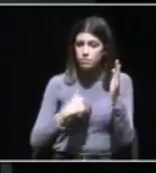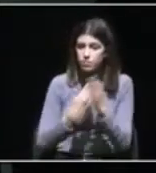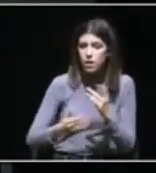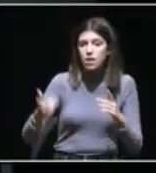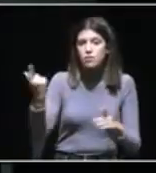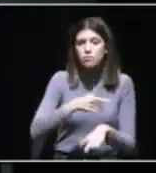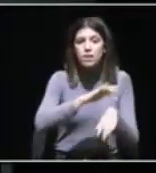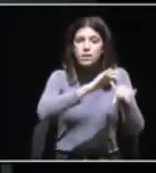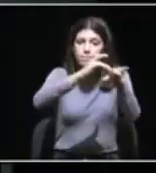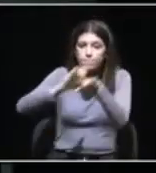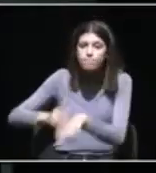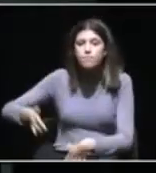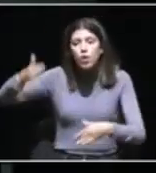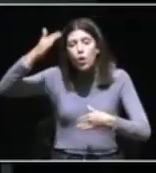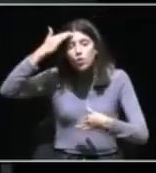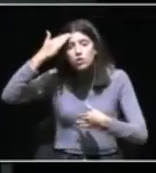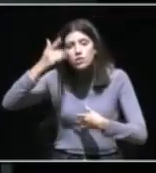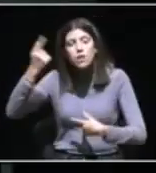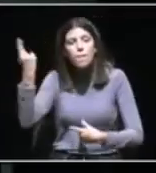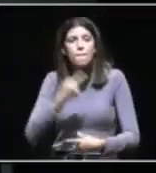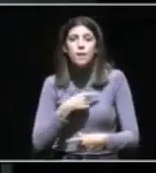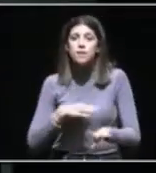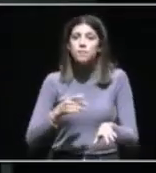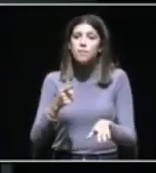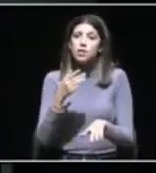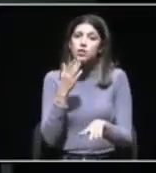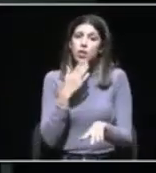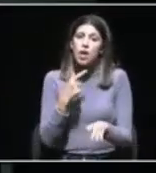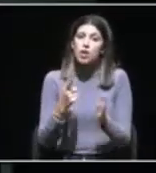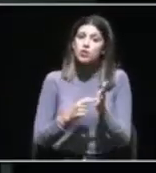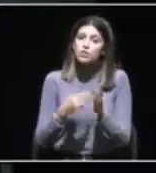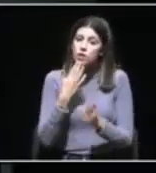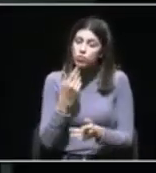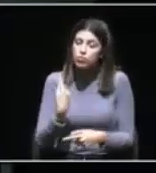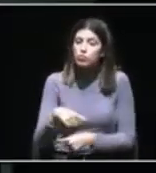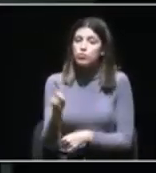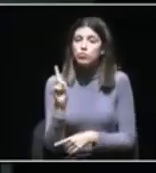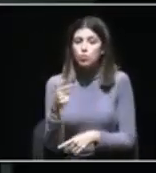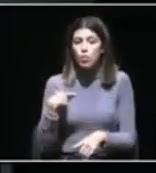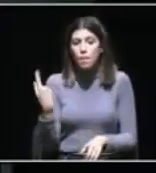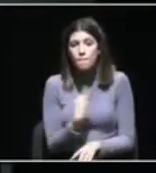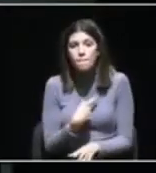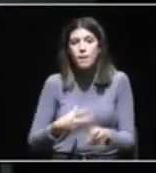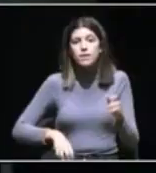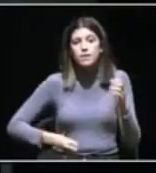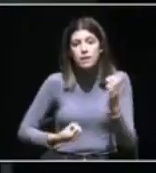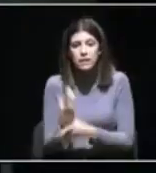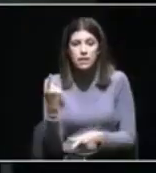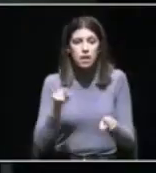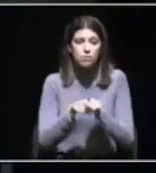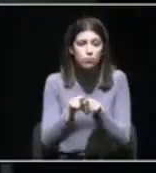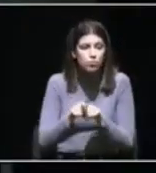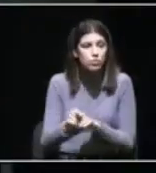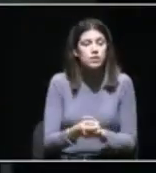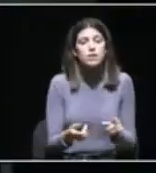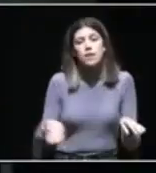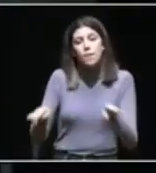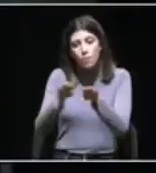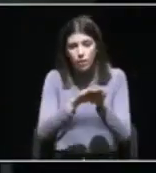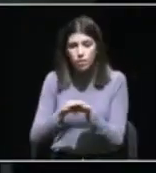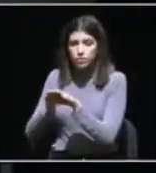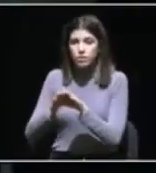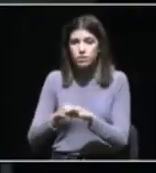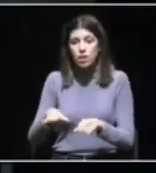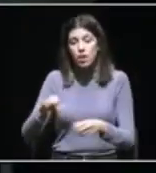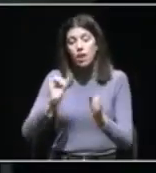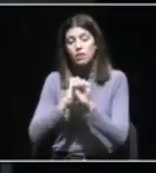consciencialização, mas não é suficiente. A promoção de políticas para a igualdade é a base de uma sociedade verdadeiramente democrática.